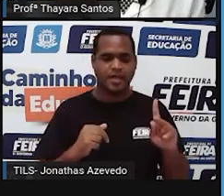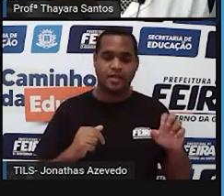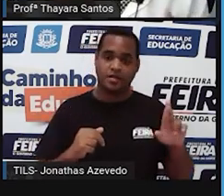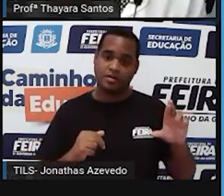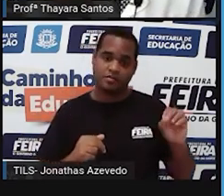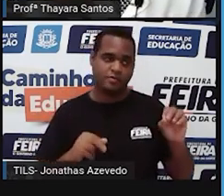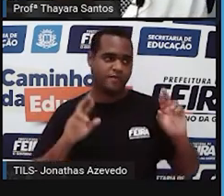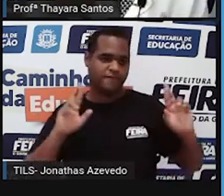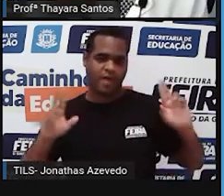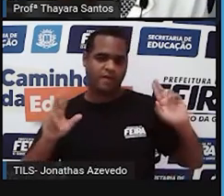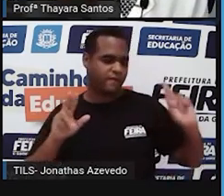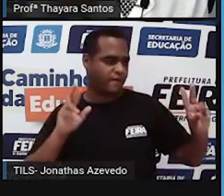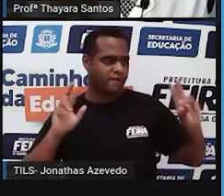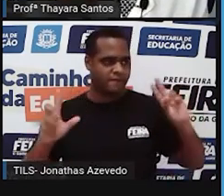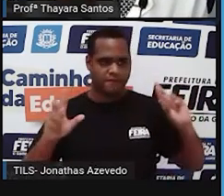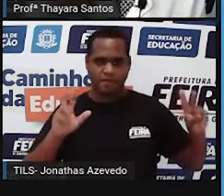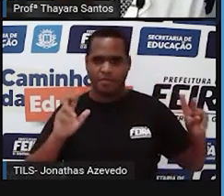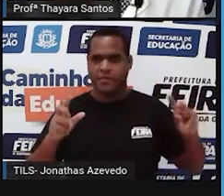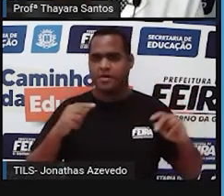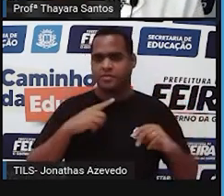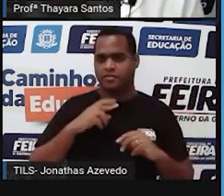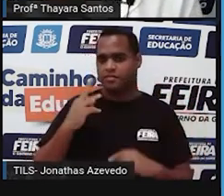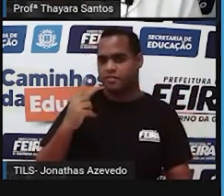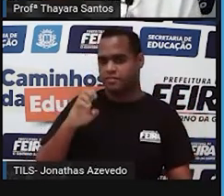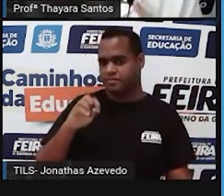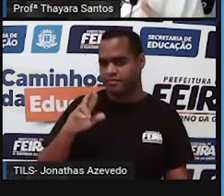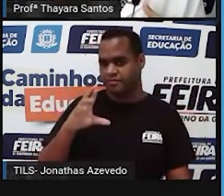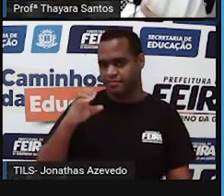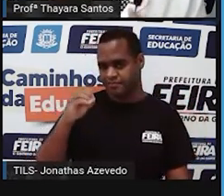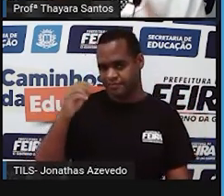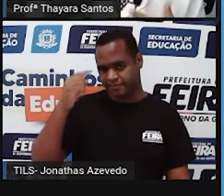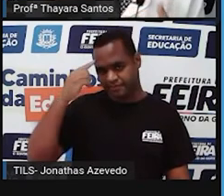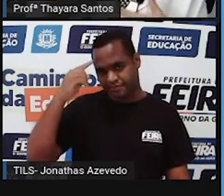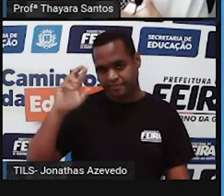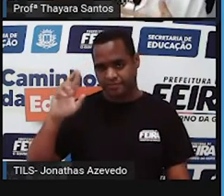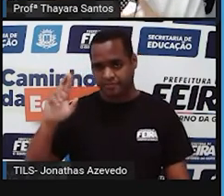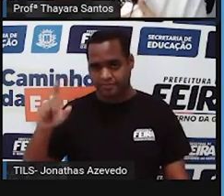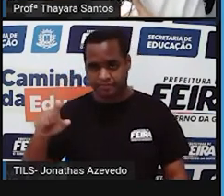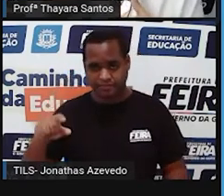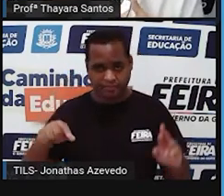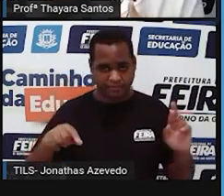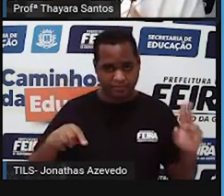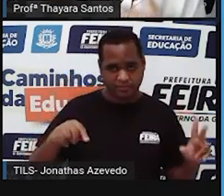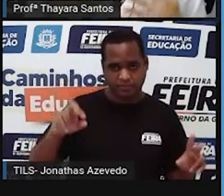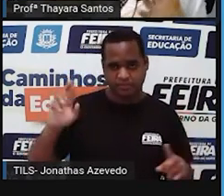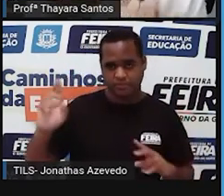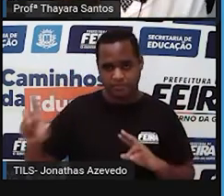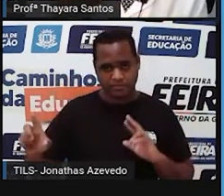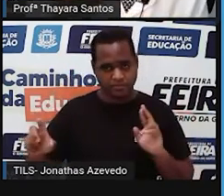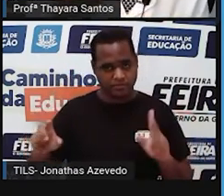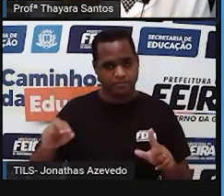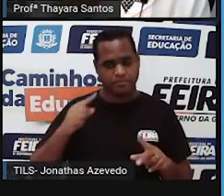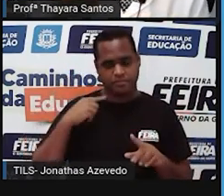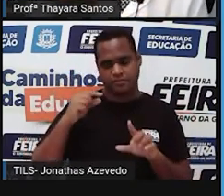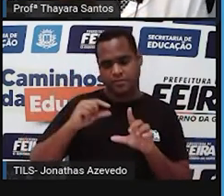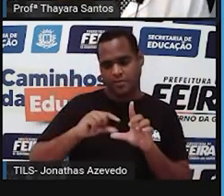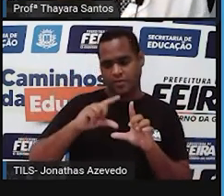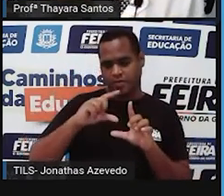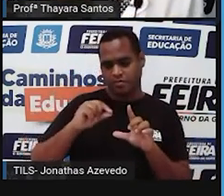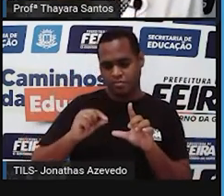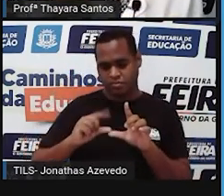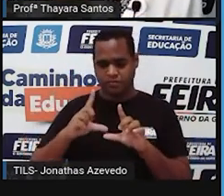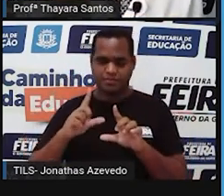Então, os indivíduos que são heterozigotos. Quer dizer que eles carregam duas formas diferentes para aquele mesmo alelo.